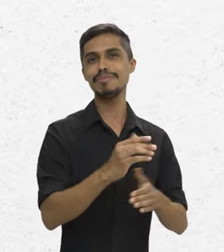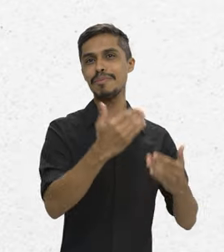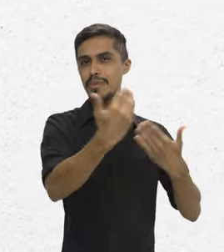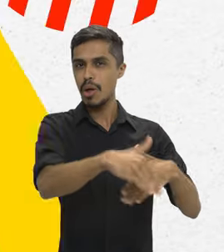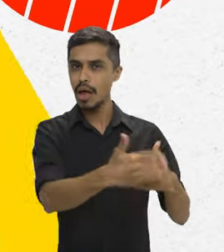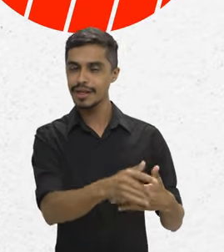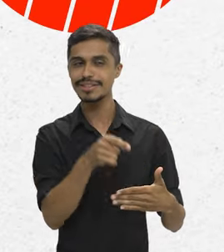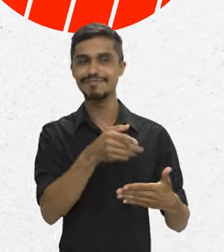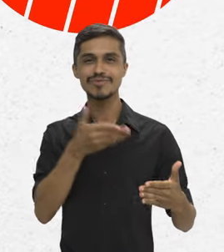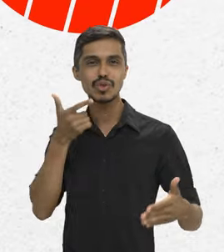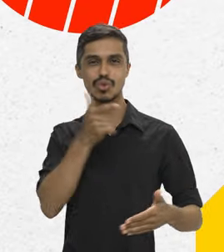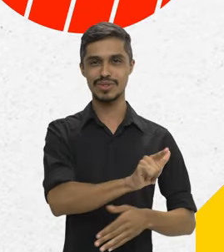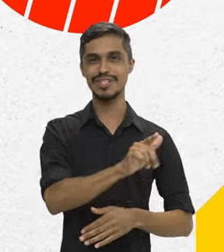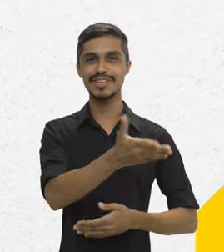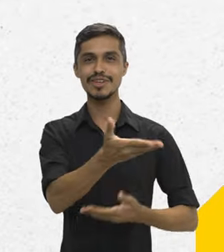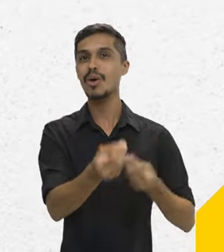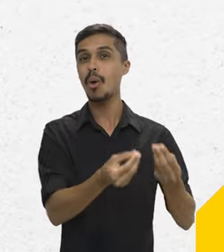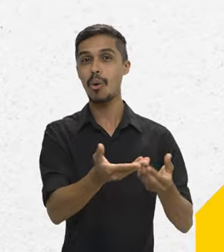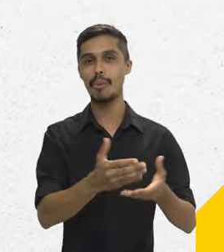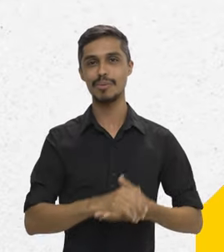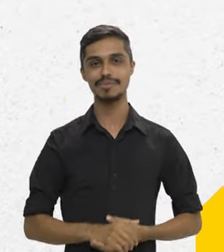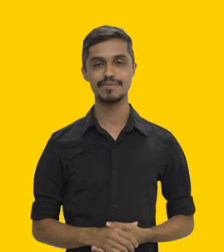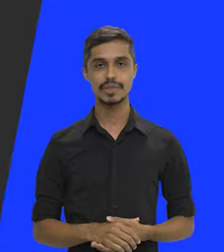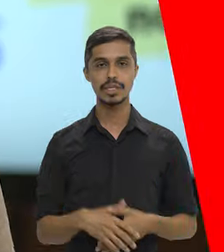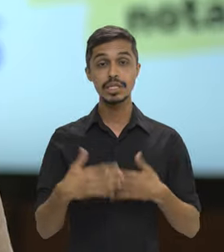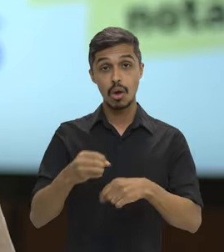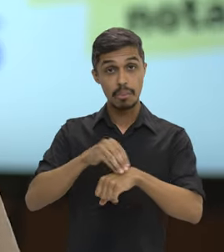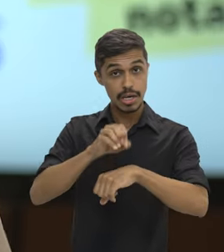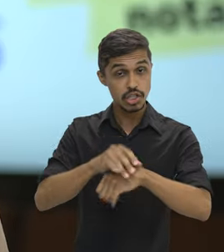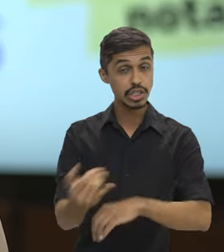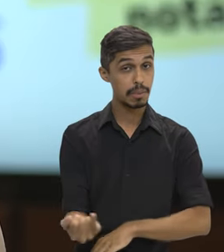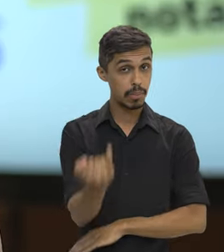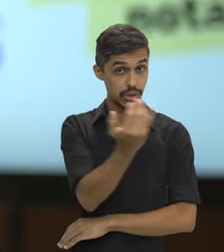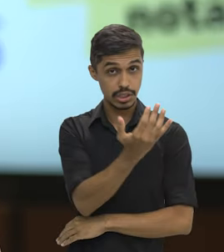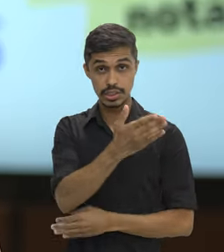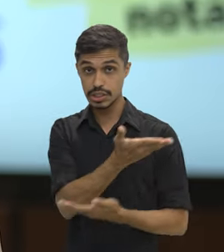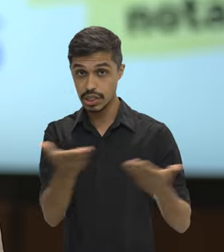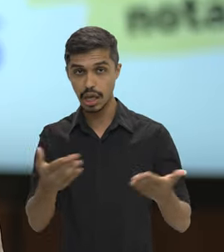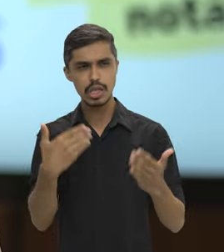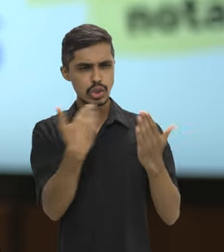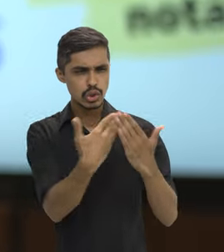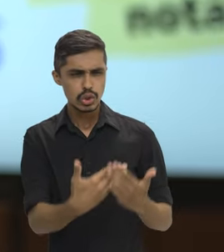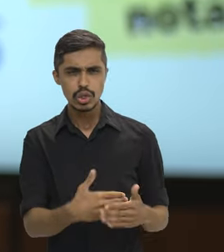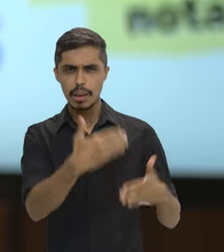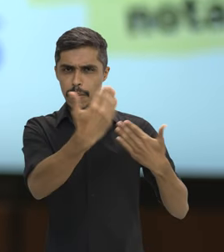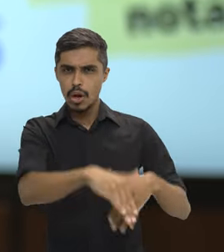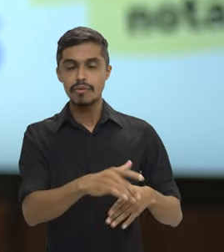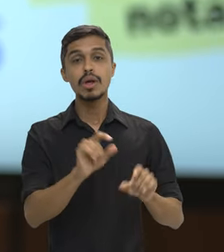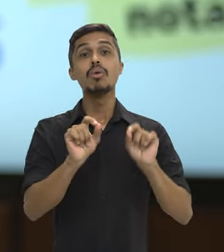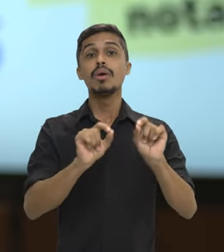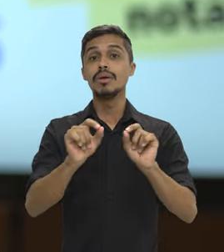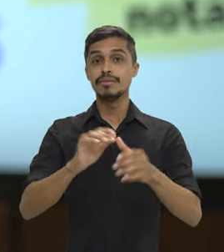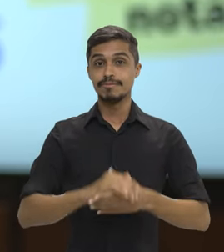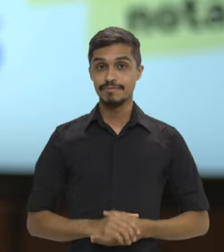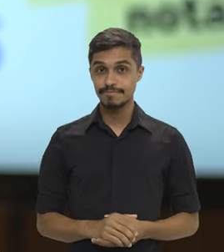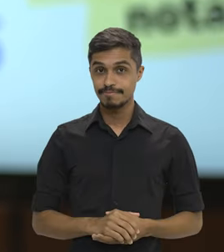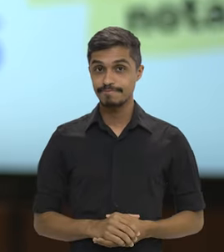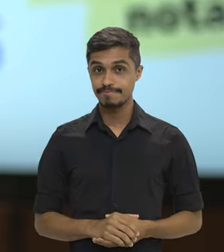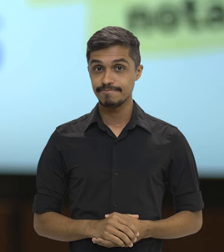todo vapor para ingressar no serviço público. Uma coisa importante para quem está se preparando para a prova é o seguinte.